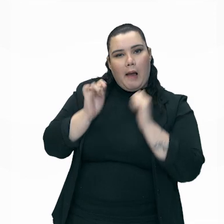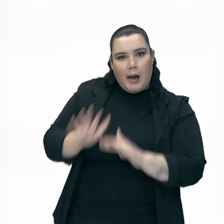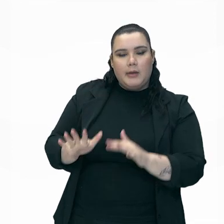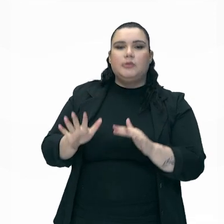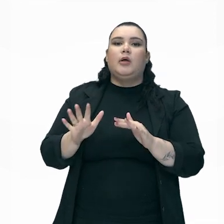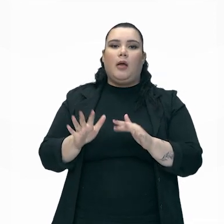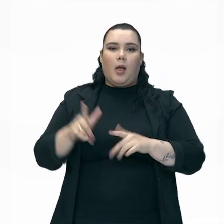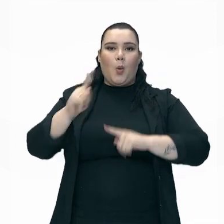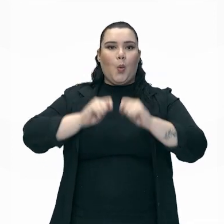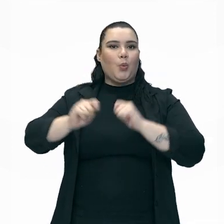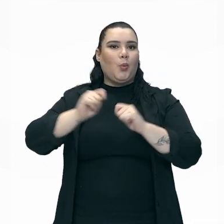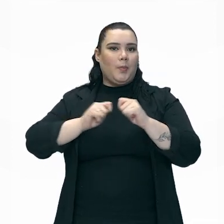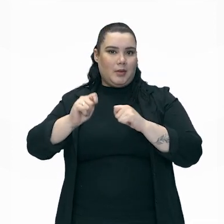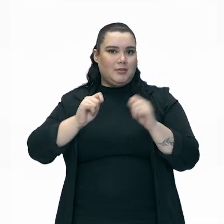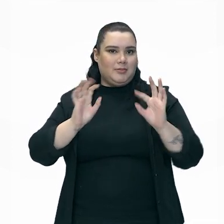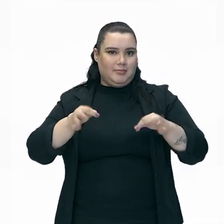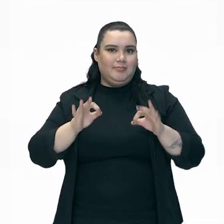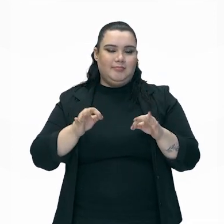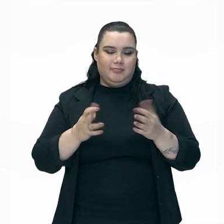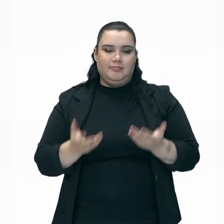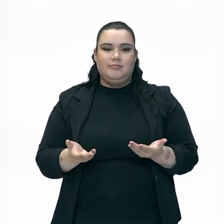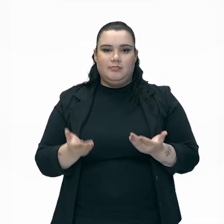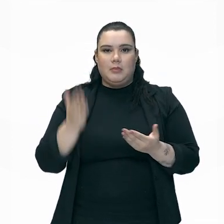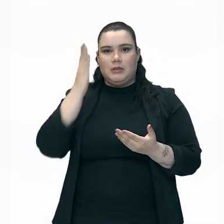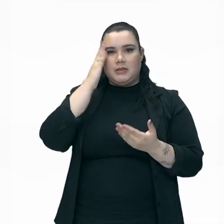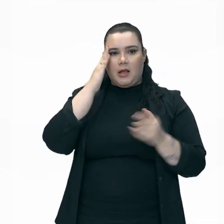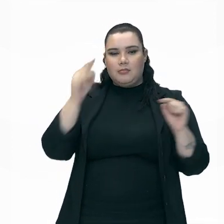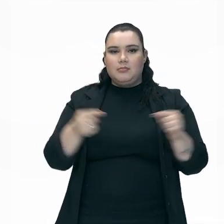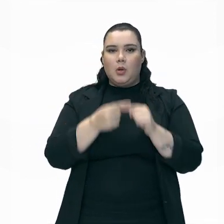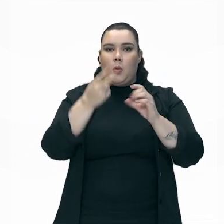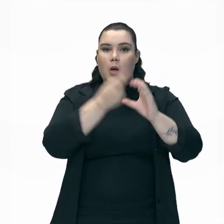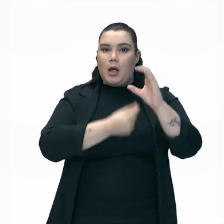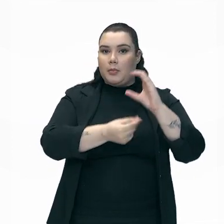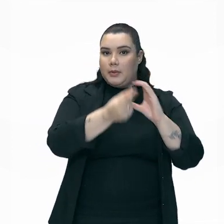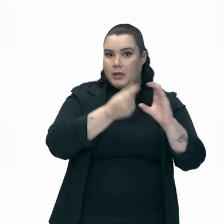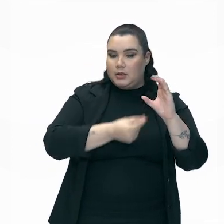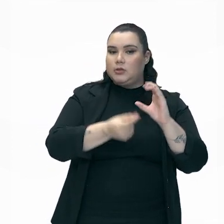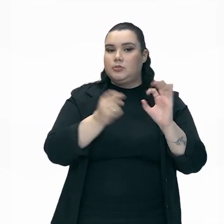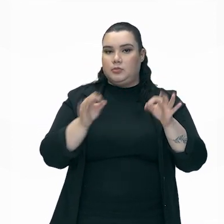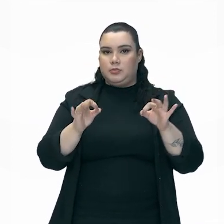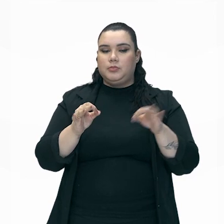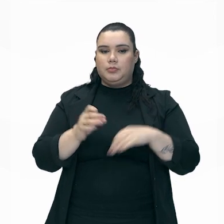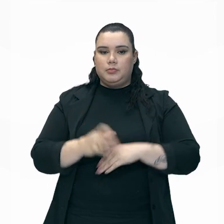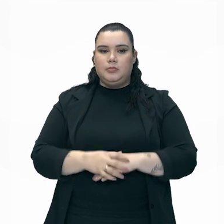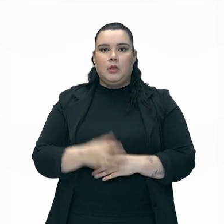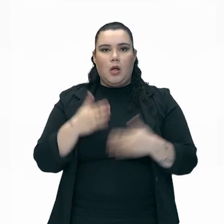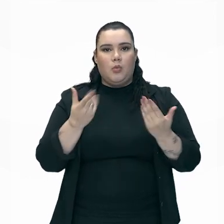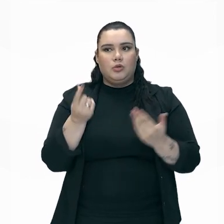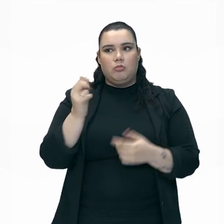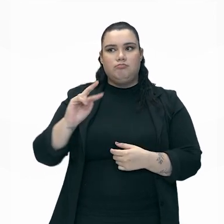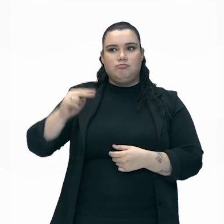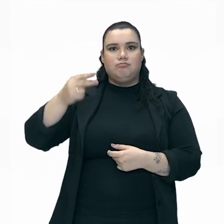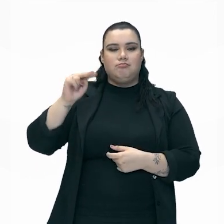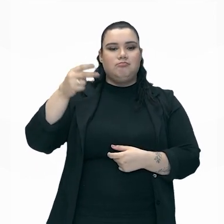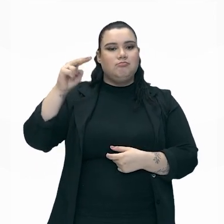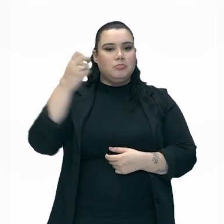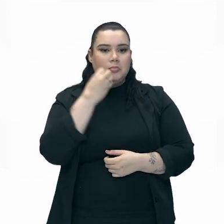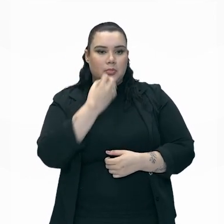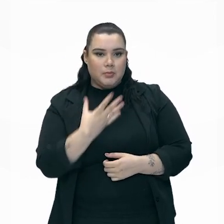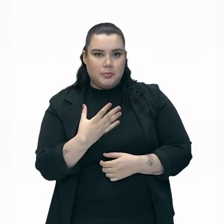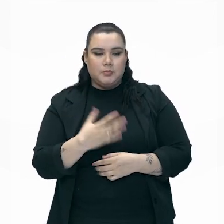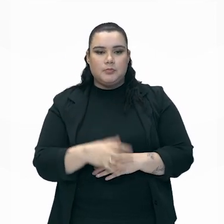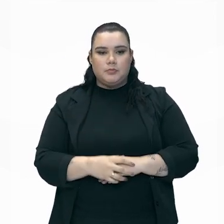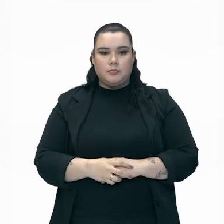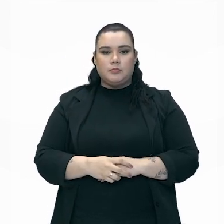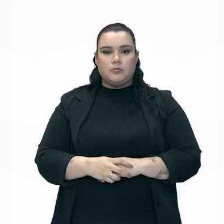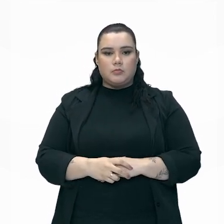gastos de dinheiro. E a gente sabe que no mundo capitalista, a gente tem ali o lucro cada vez mais importante. Então, pessoal,